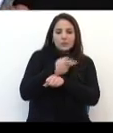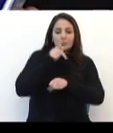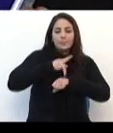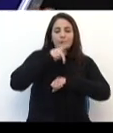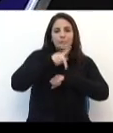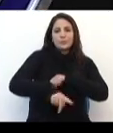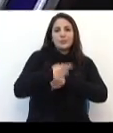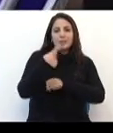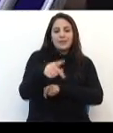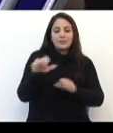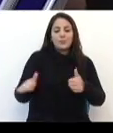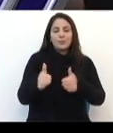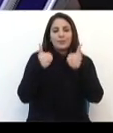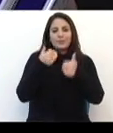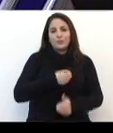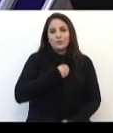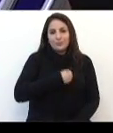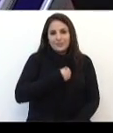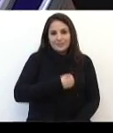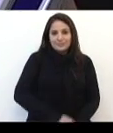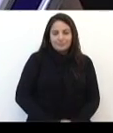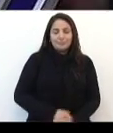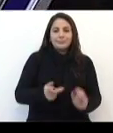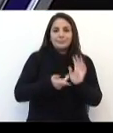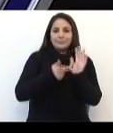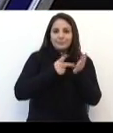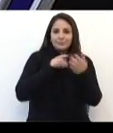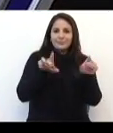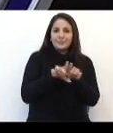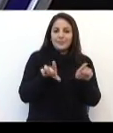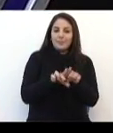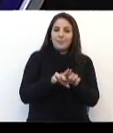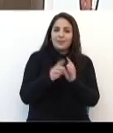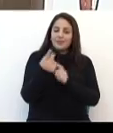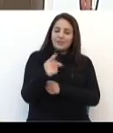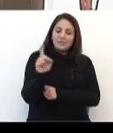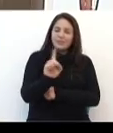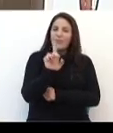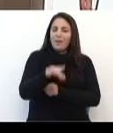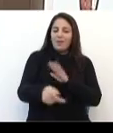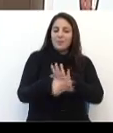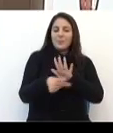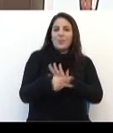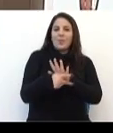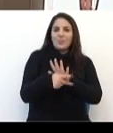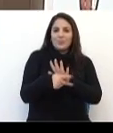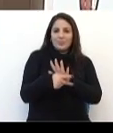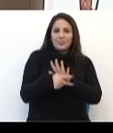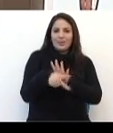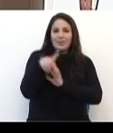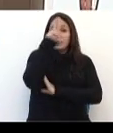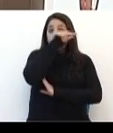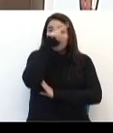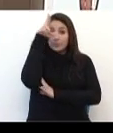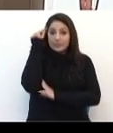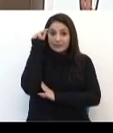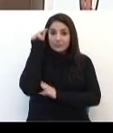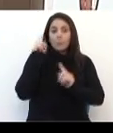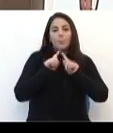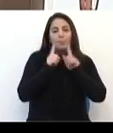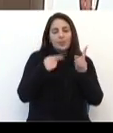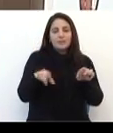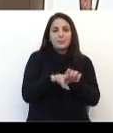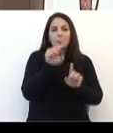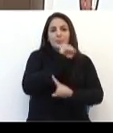para Passo Fundo esta qualidade de vida. E significa que isto não é do poder público apenas, mas